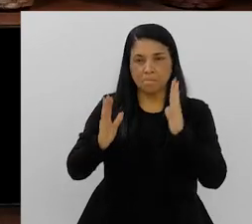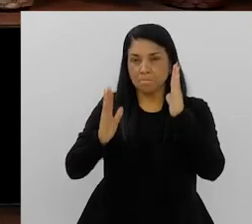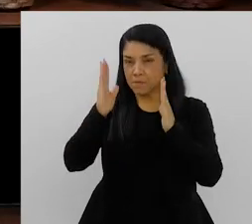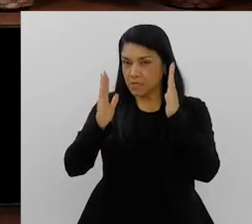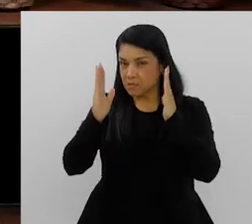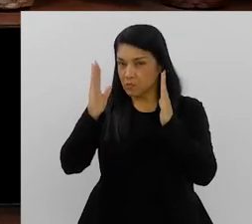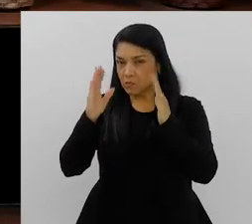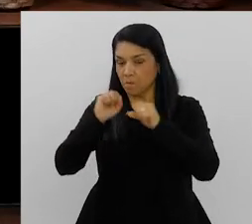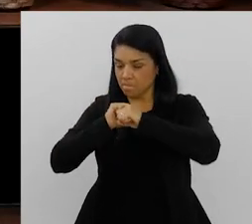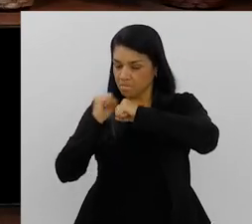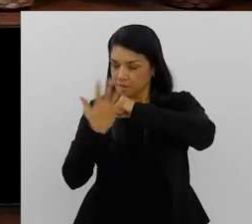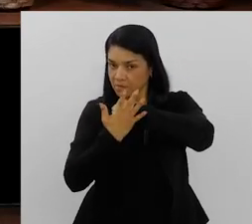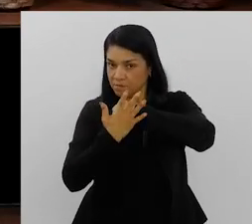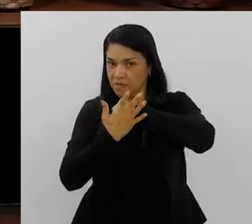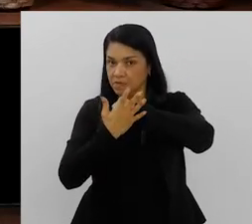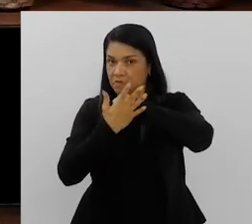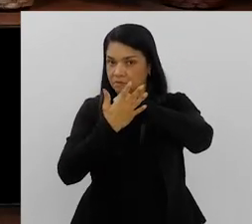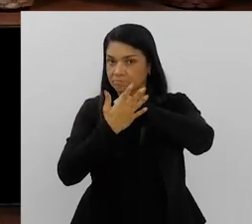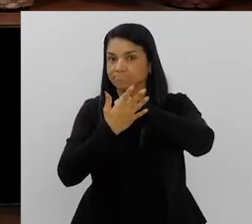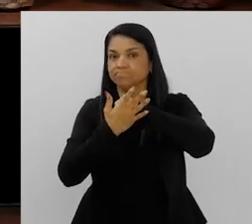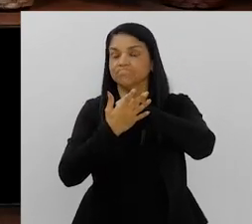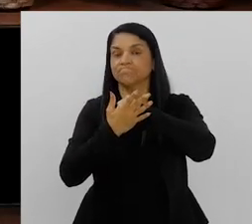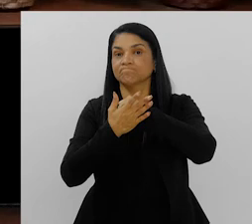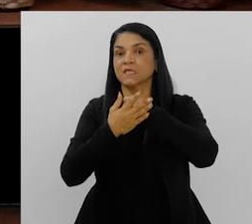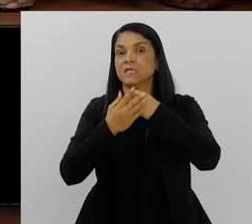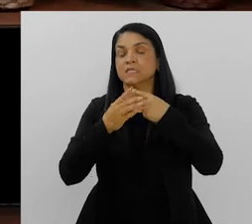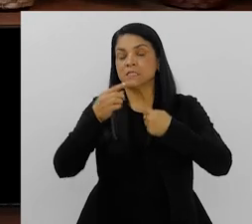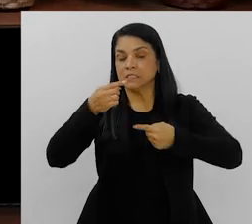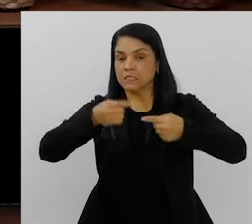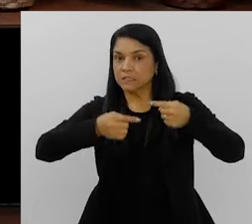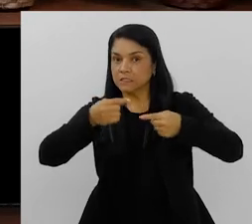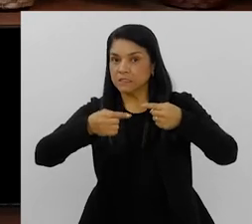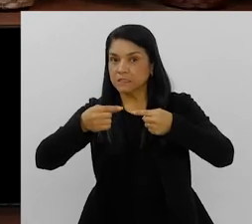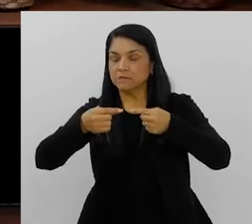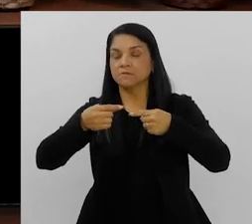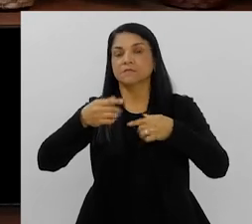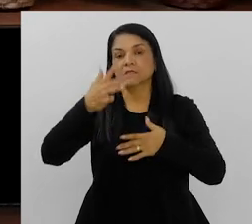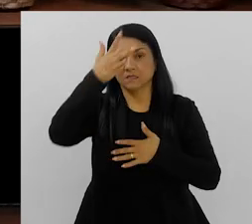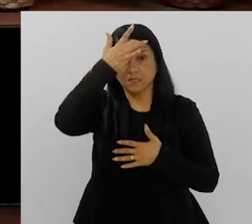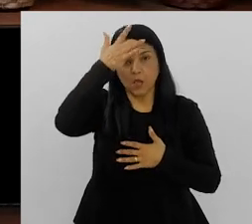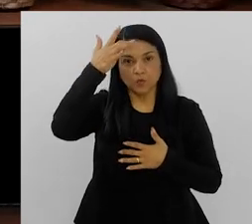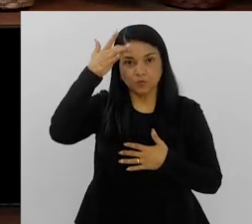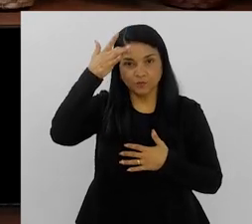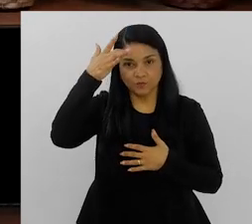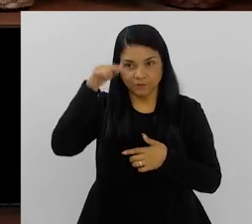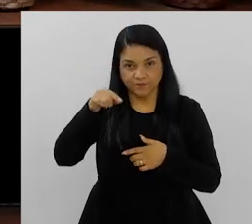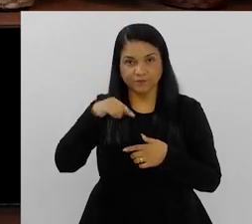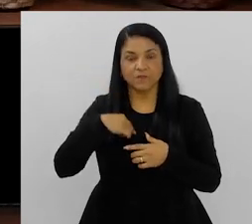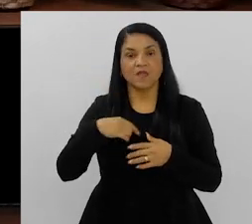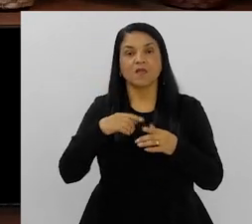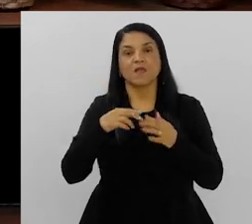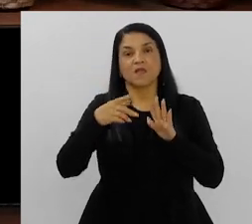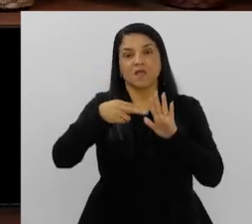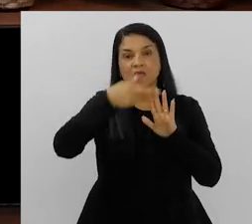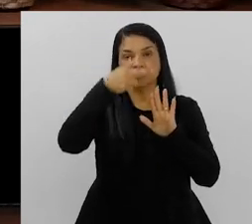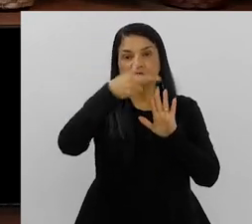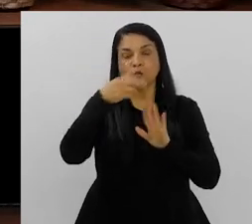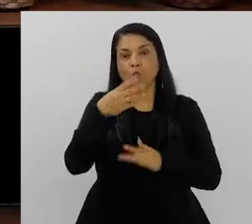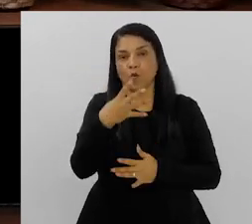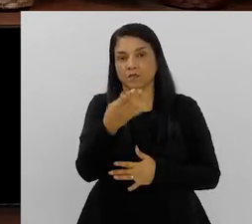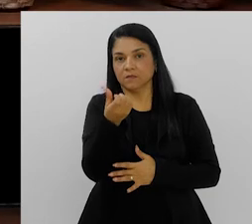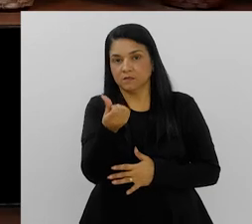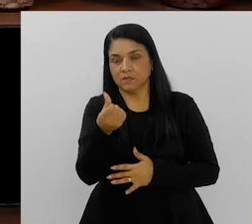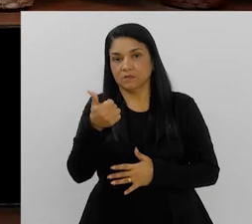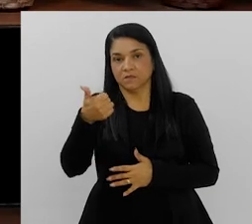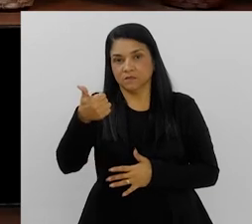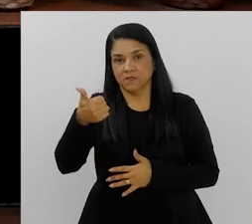o mundo viveu nesse período da pandemia e que descortinou esse grande debate a respeito da saúde mental. A